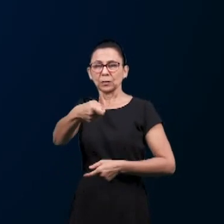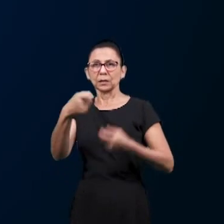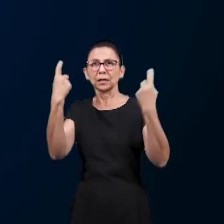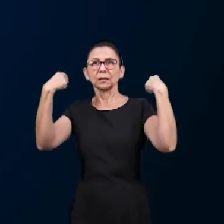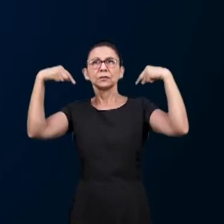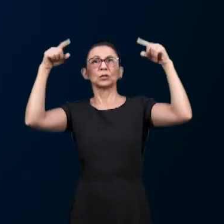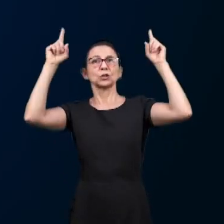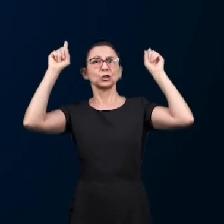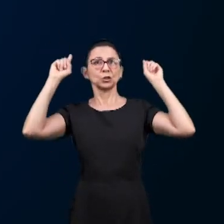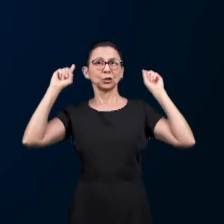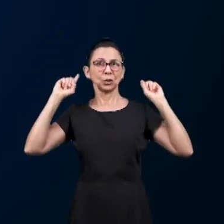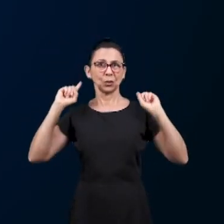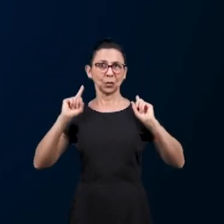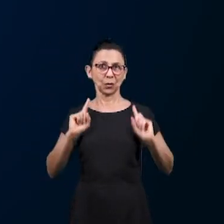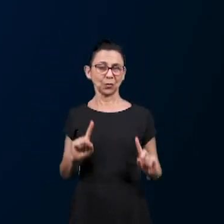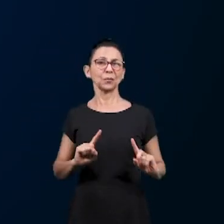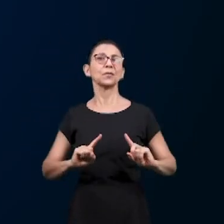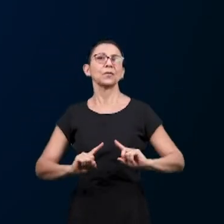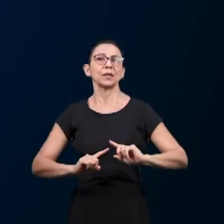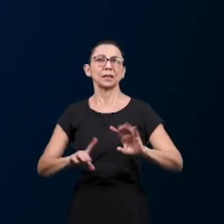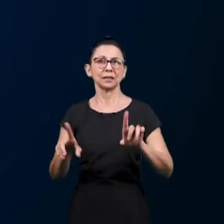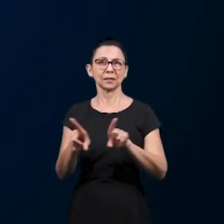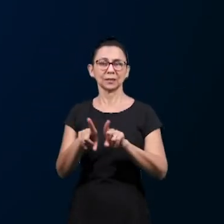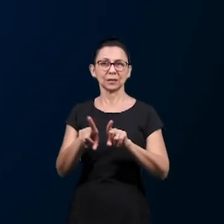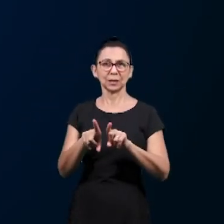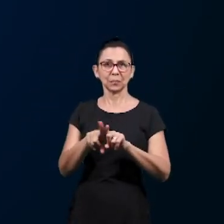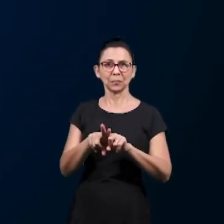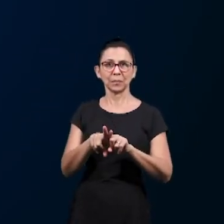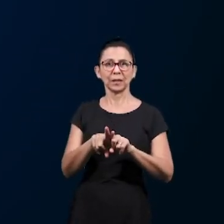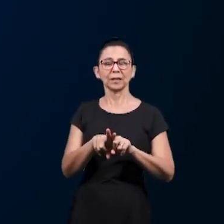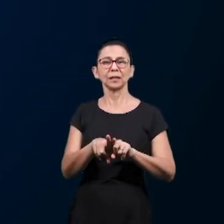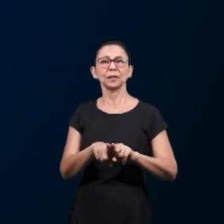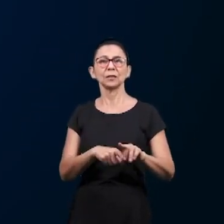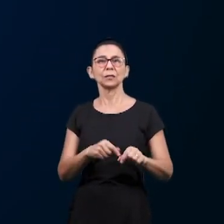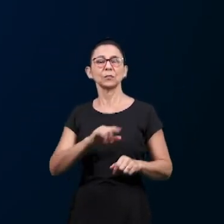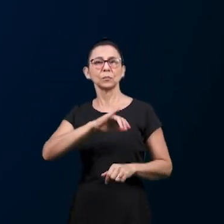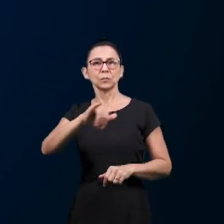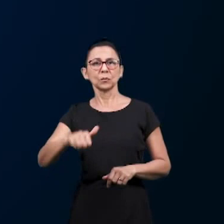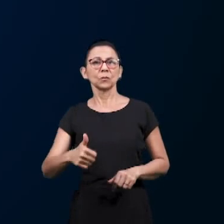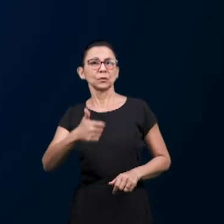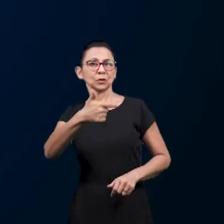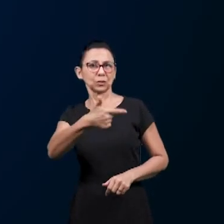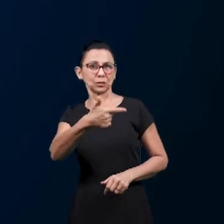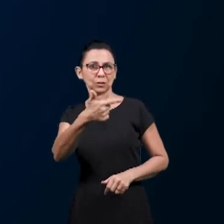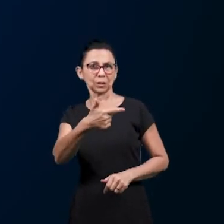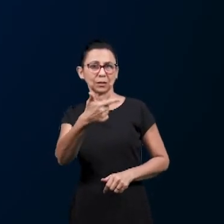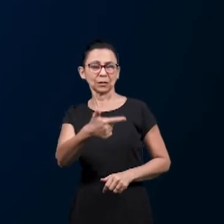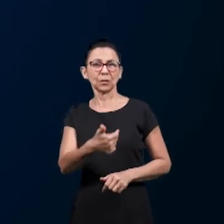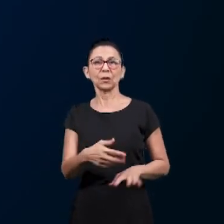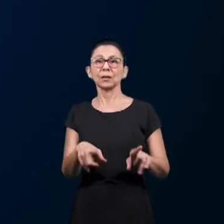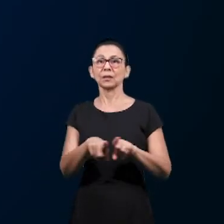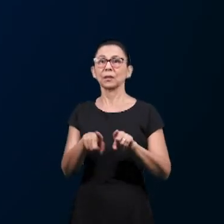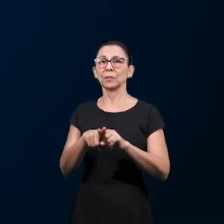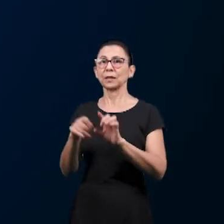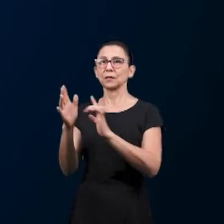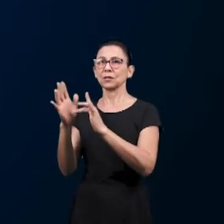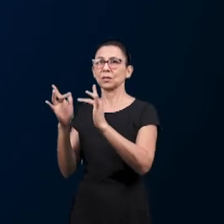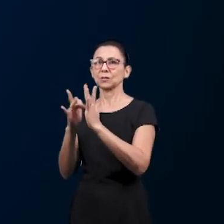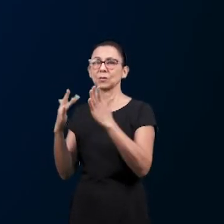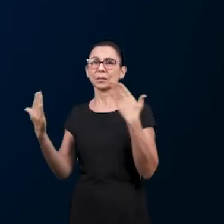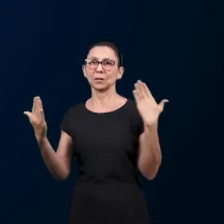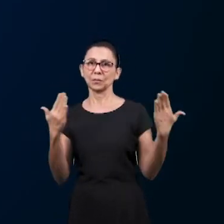pastoreava no campo as ovelhas junto aos seus irmãos, assim como ele era o filho amado de Jacó, a como o Senhor Jesus,